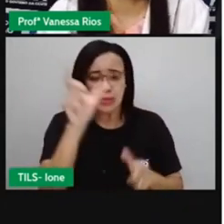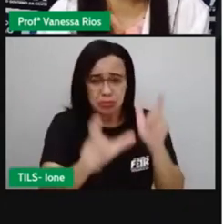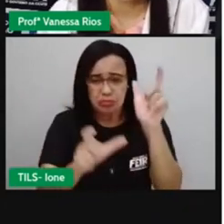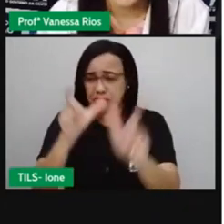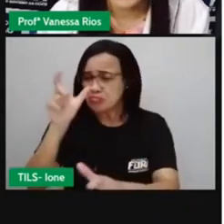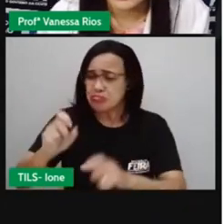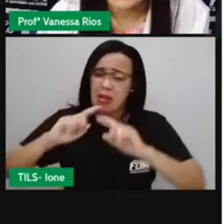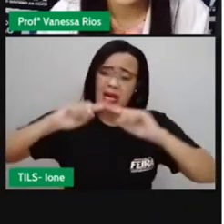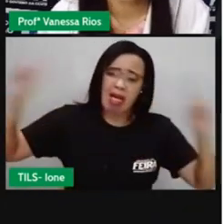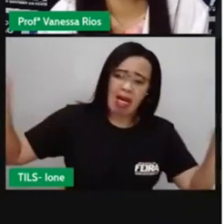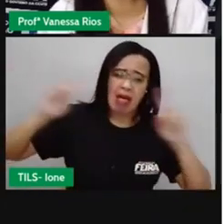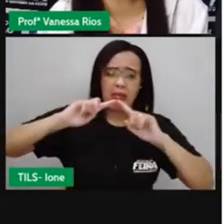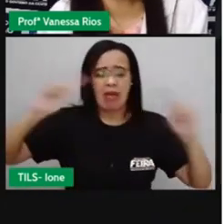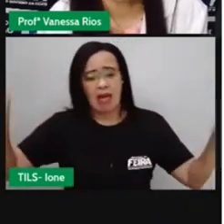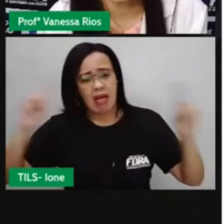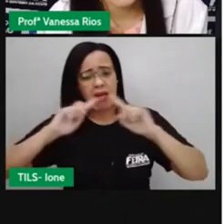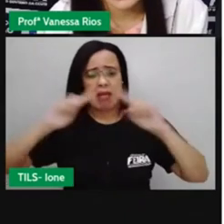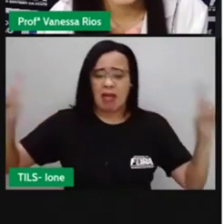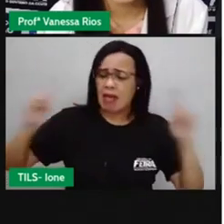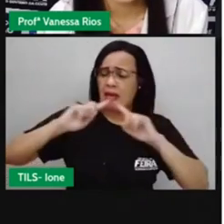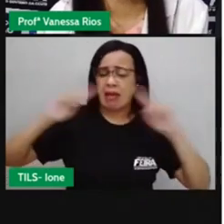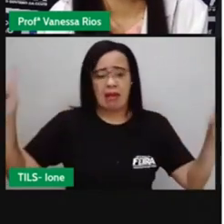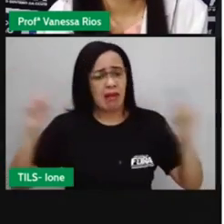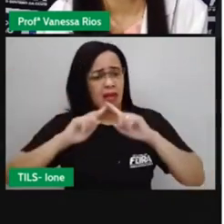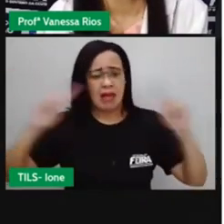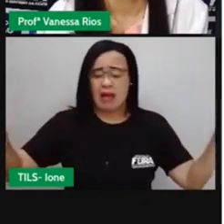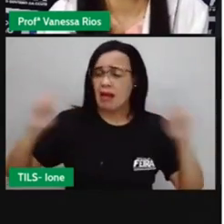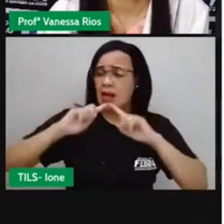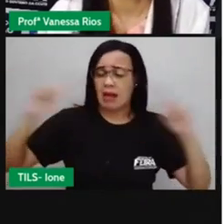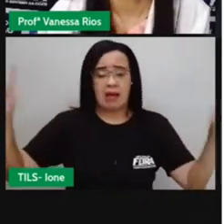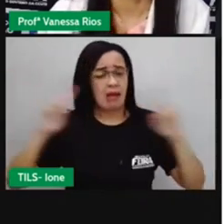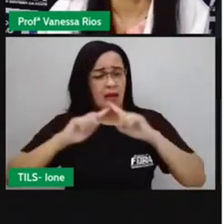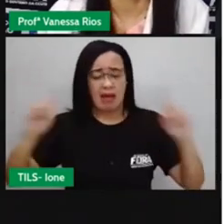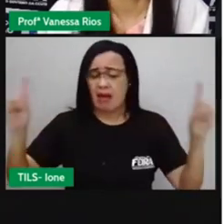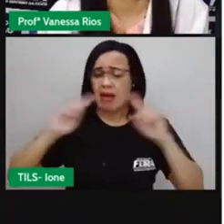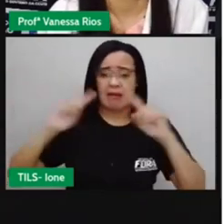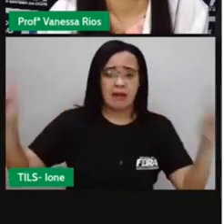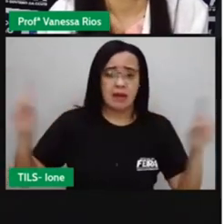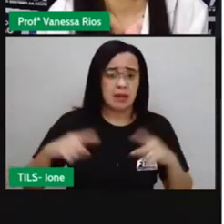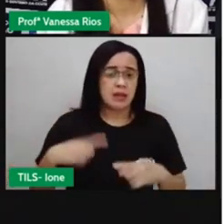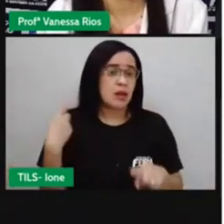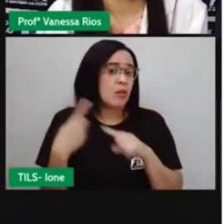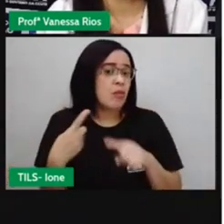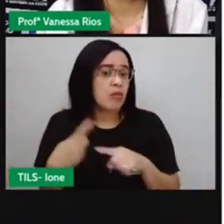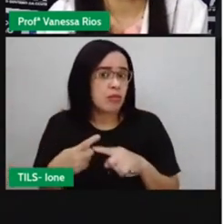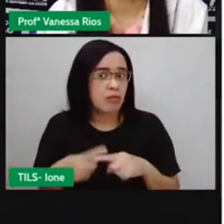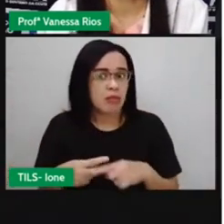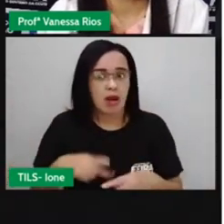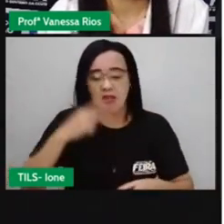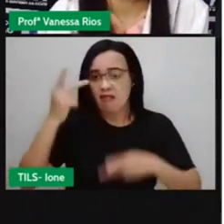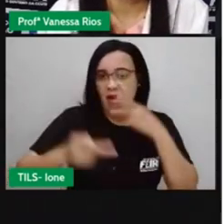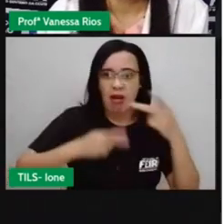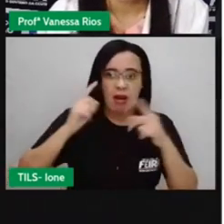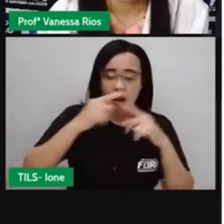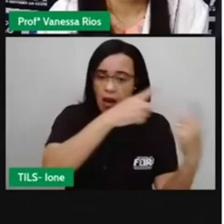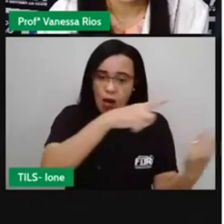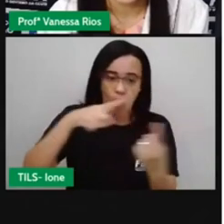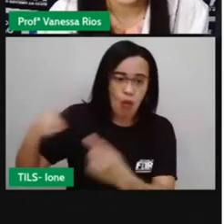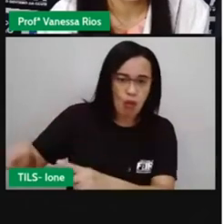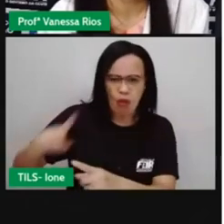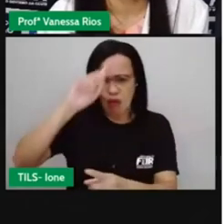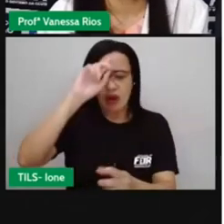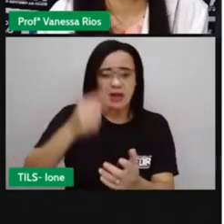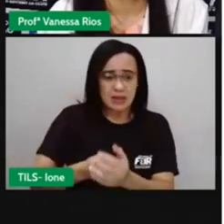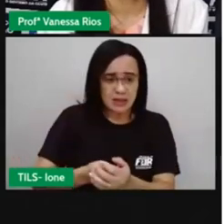muitas pessoas importantes, né, reclamavam aí das decisões e também de algumas ações tomadas pelo